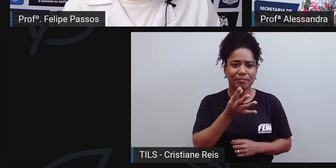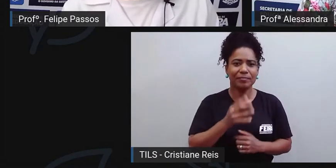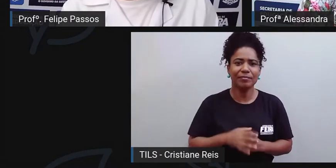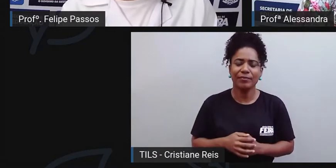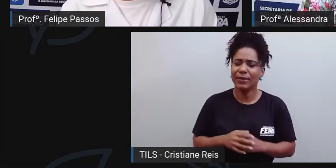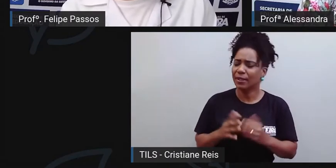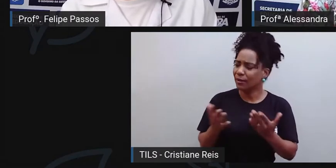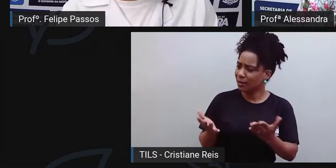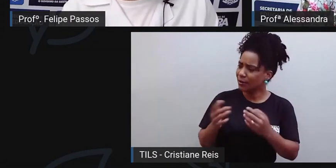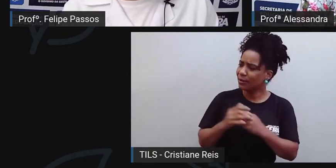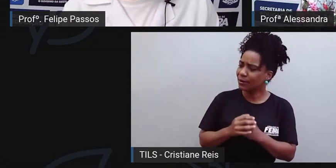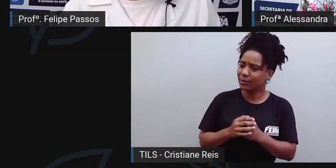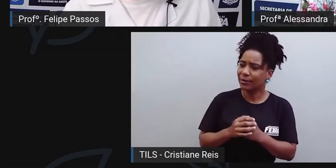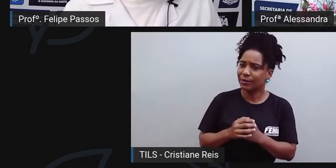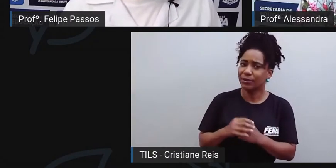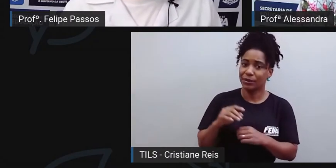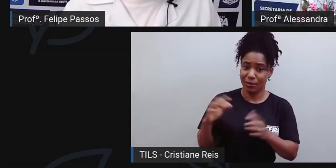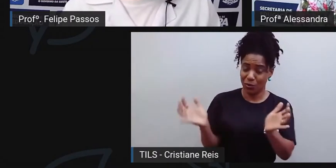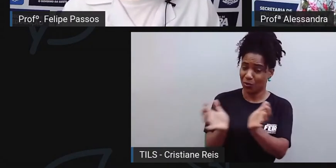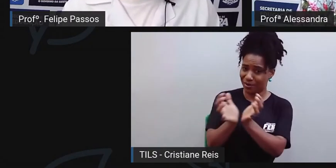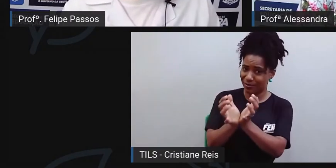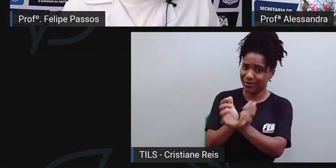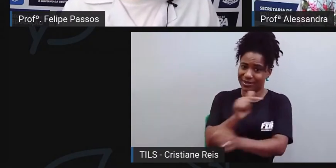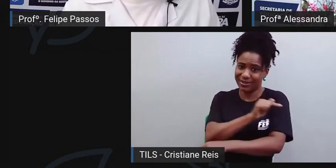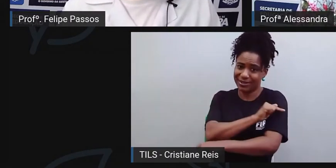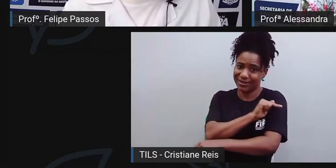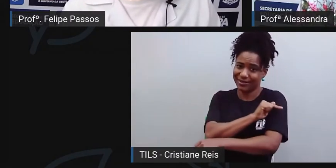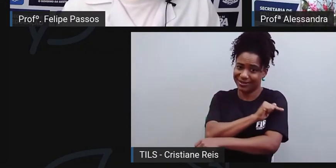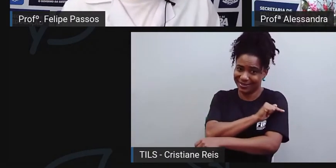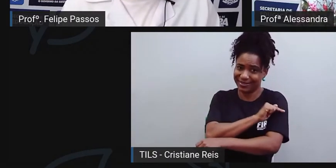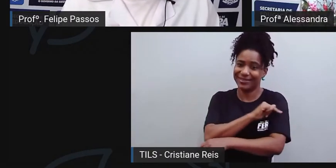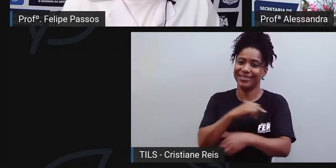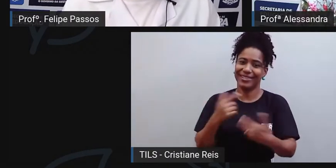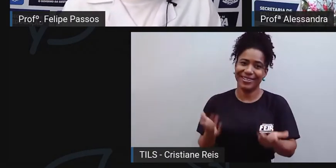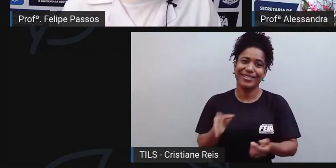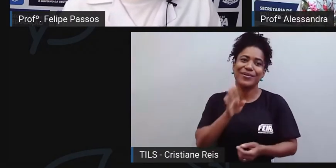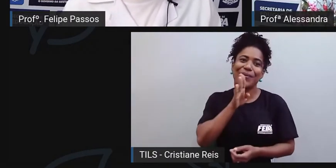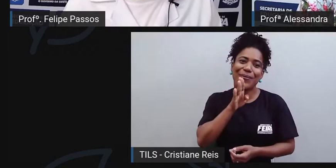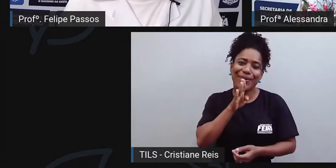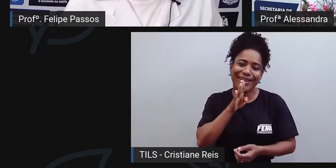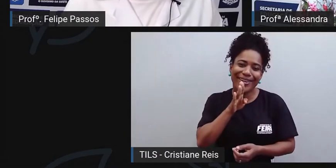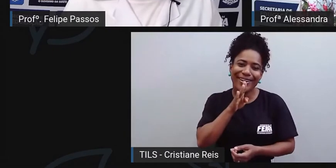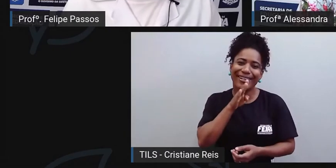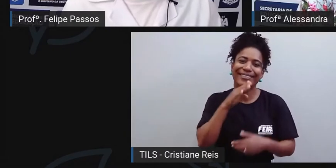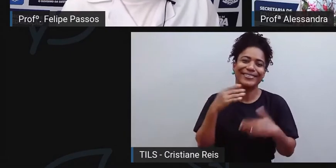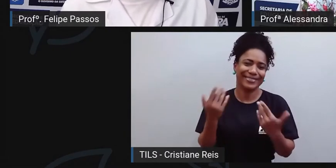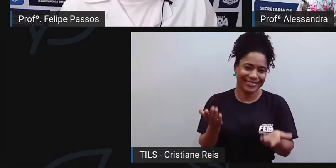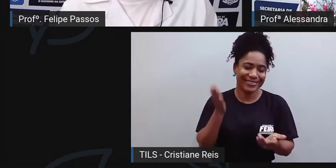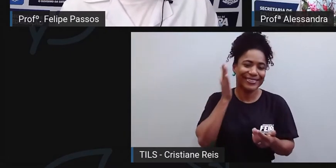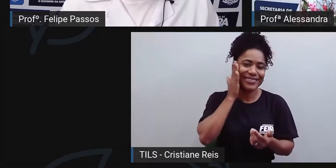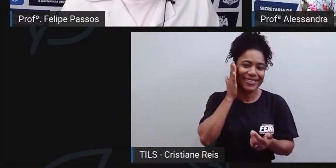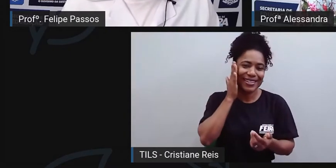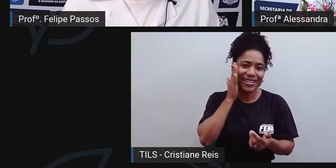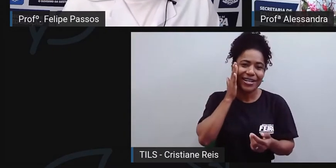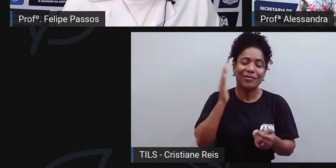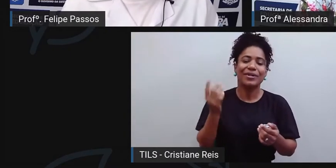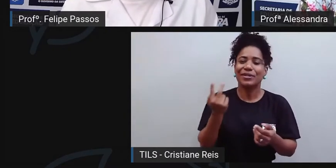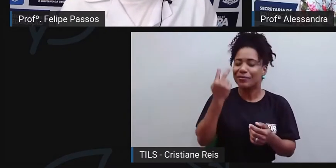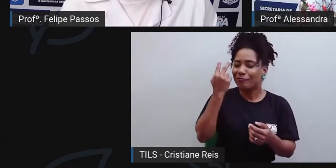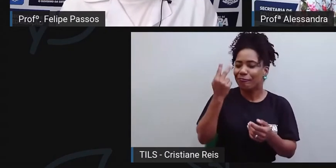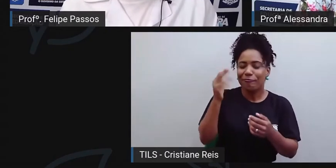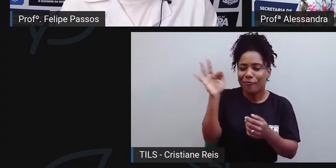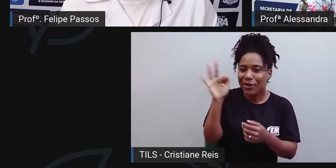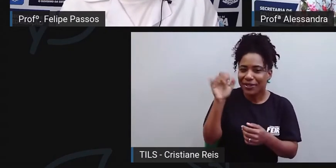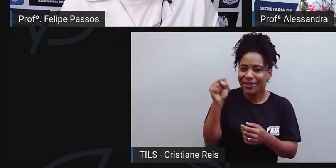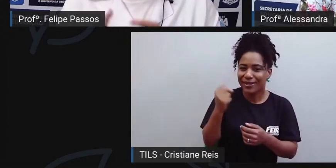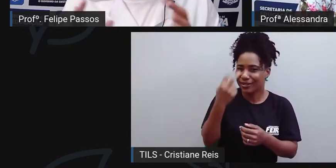a gente está falando aqui com o pessoal do sétimo ano e, com certeza, ele já conhece um pouco da história da nossa cidade, mas aí eu vou